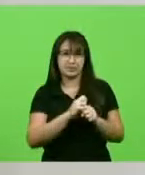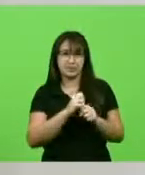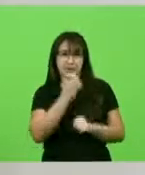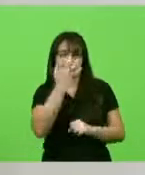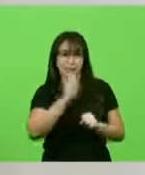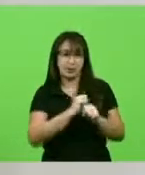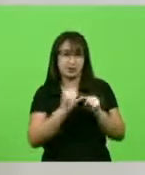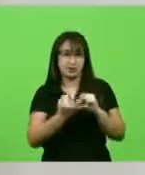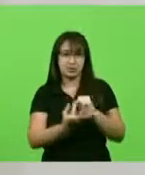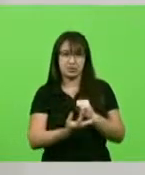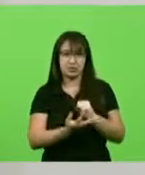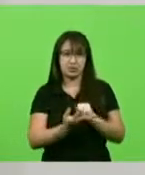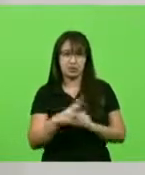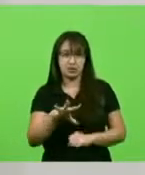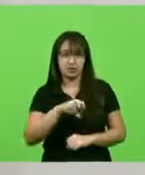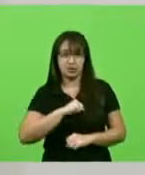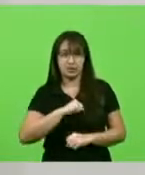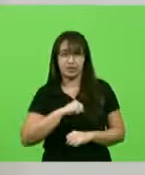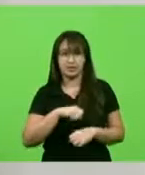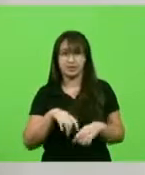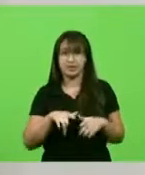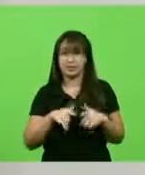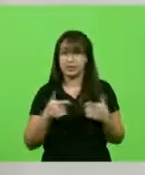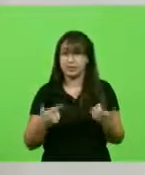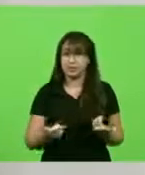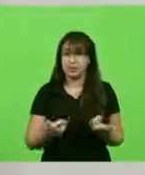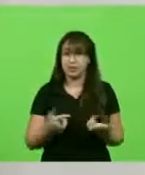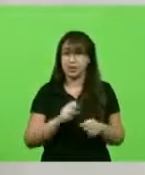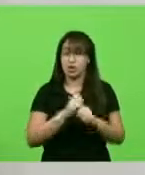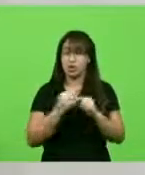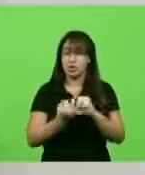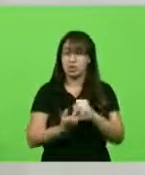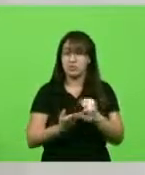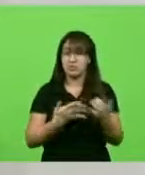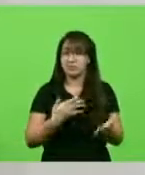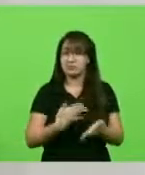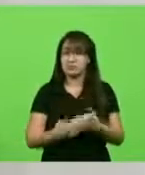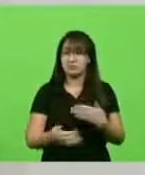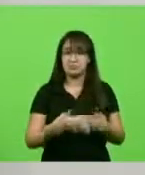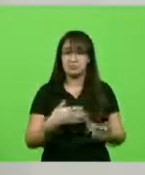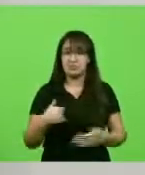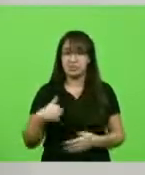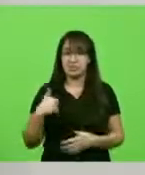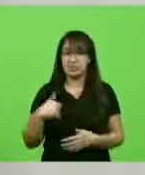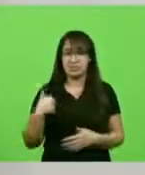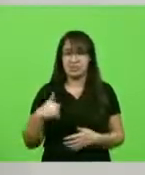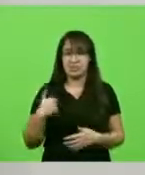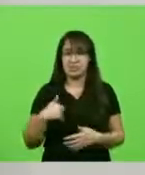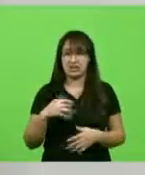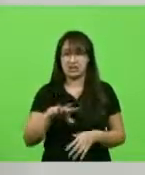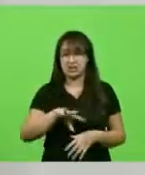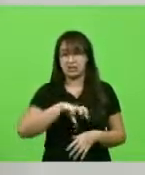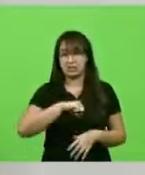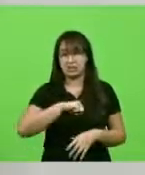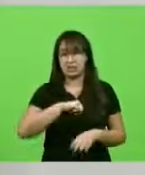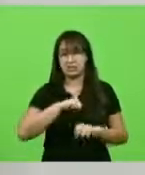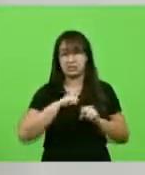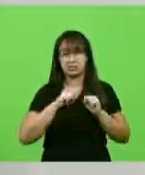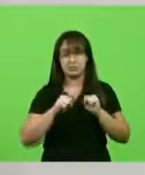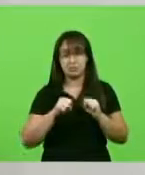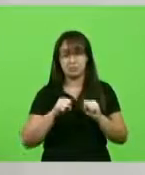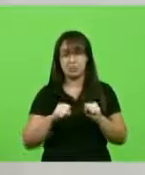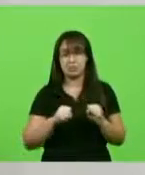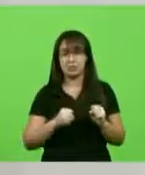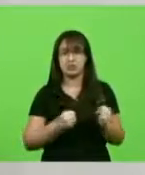o Covid vem para as pessoas jovens, para as pessoas com mais idade,